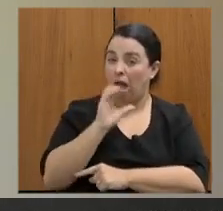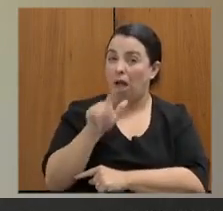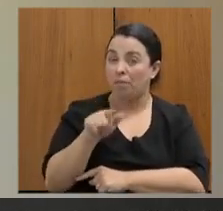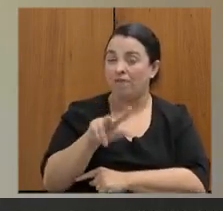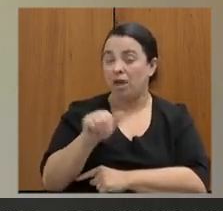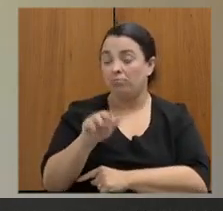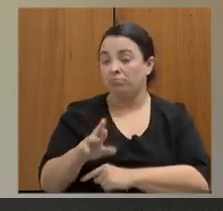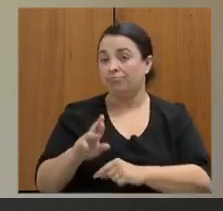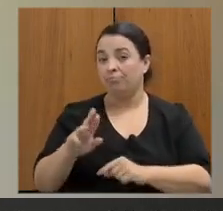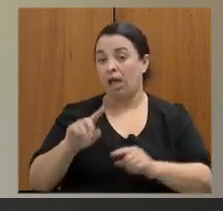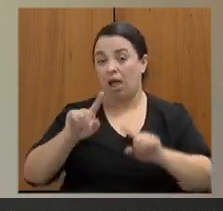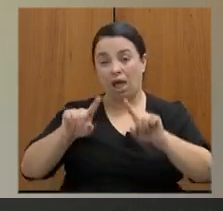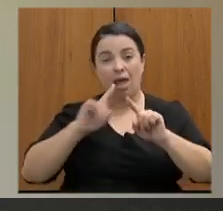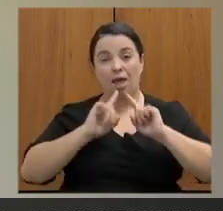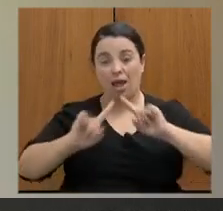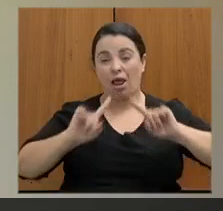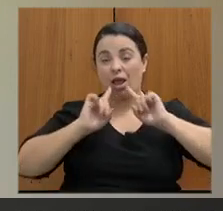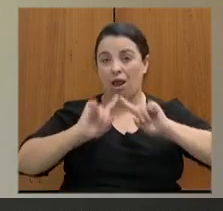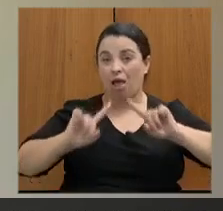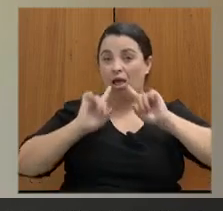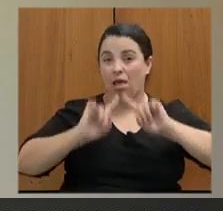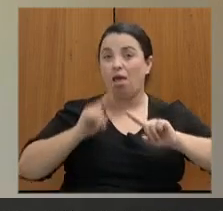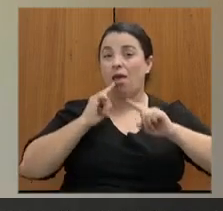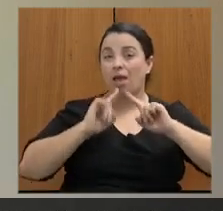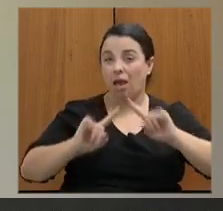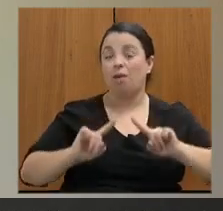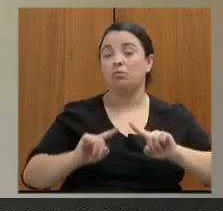problemas sérios porque foi feito de forma